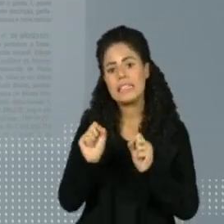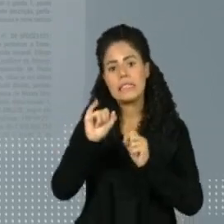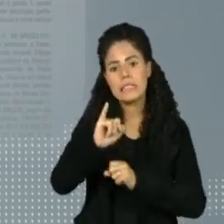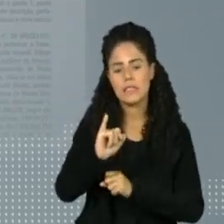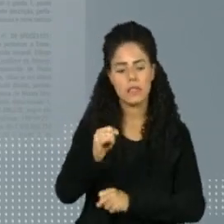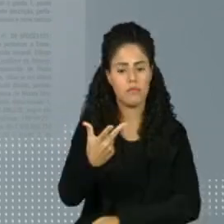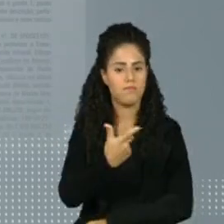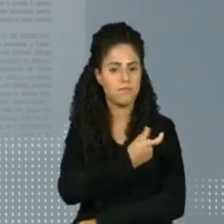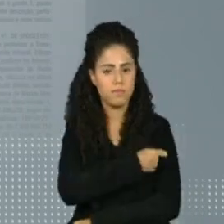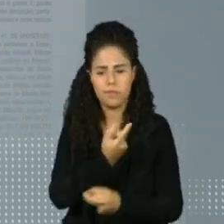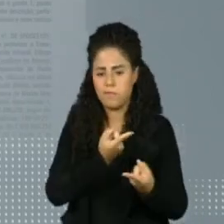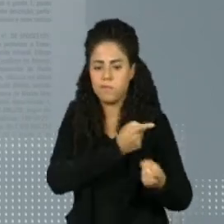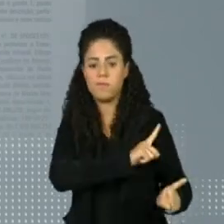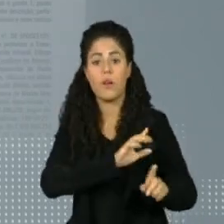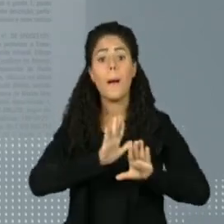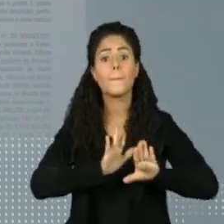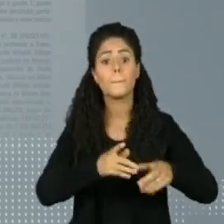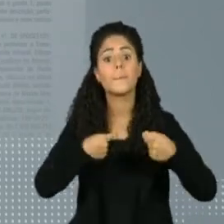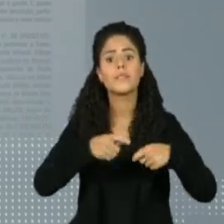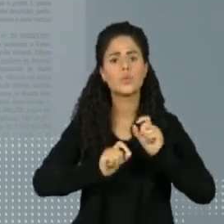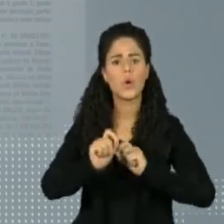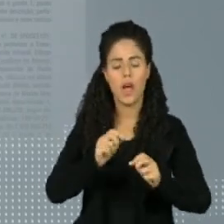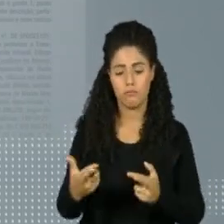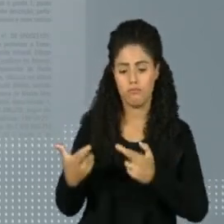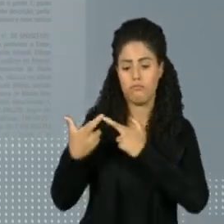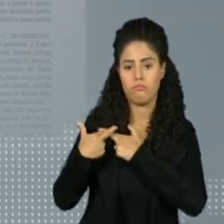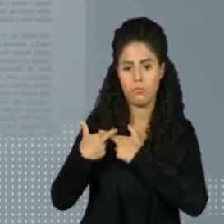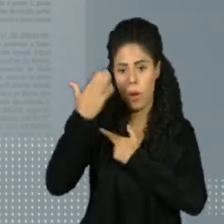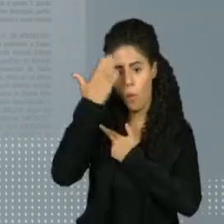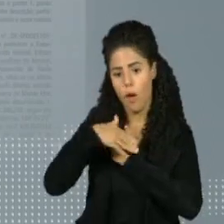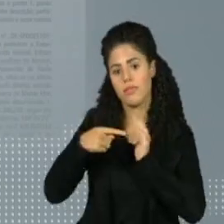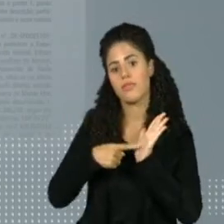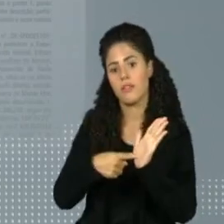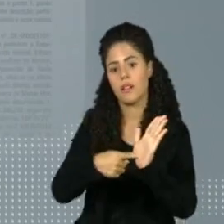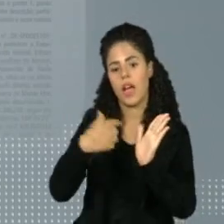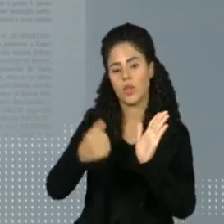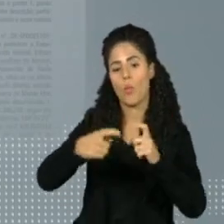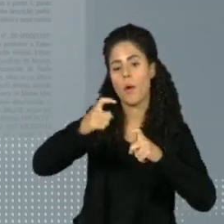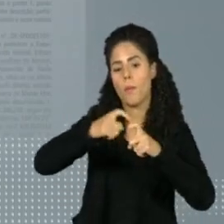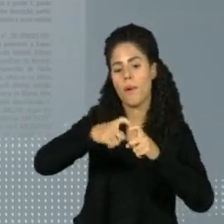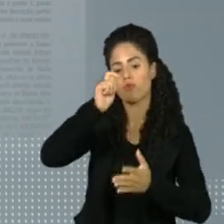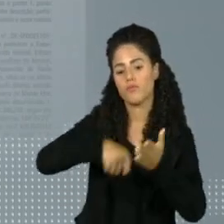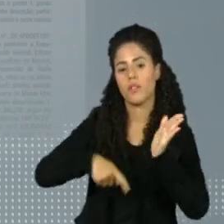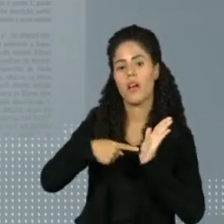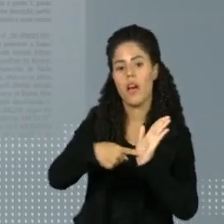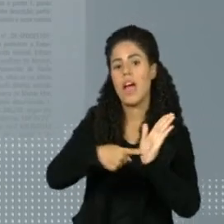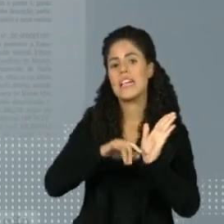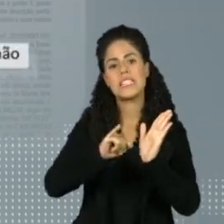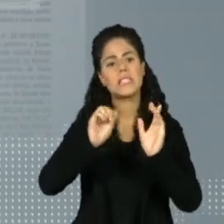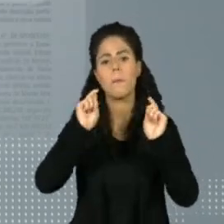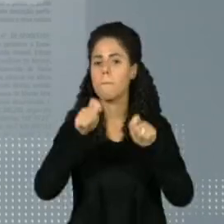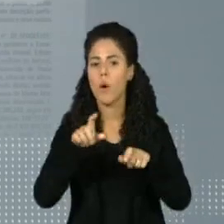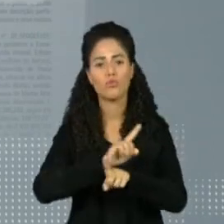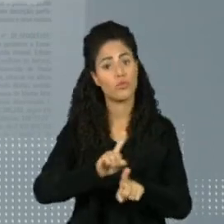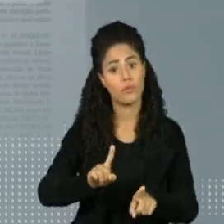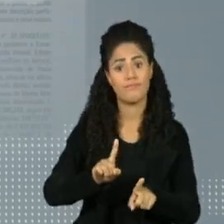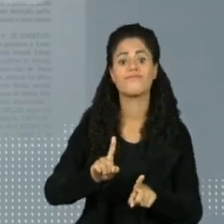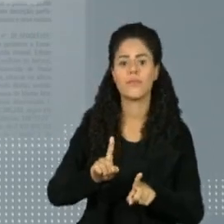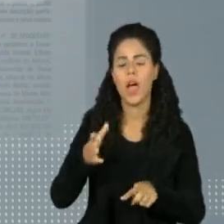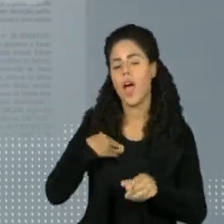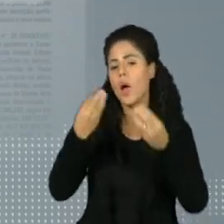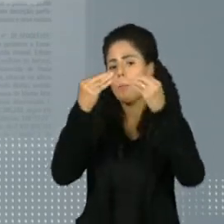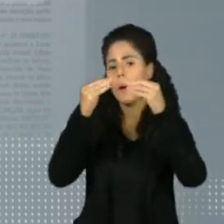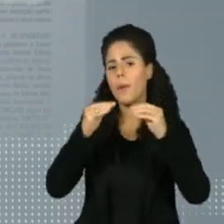vacina, os responsáveis terão que entregar atestado médico que evidencie a condição do aluno. Se a